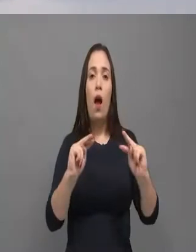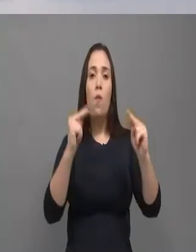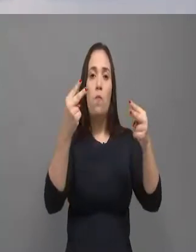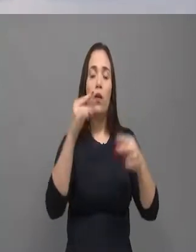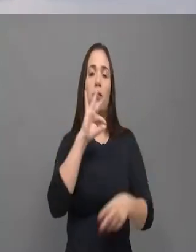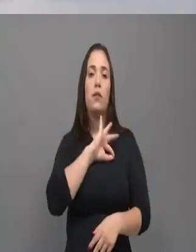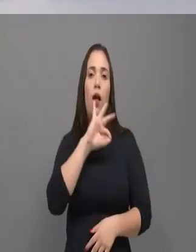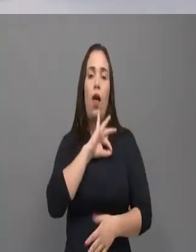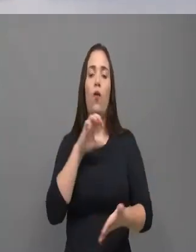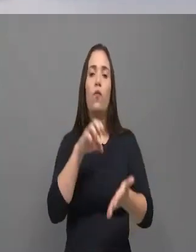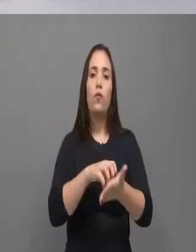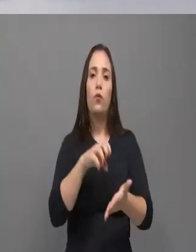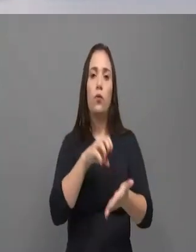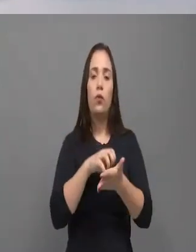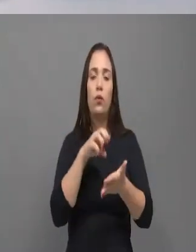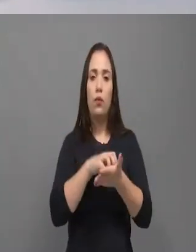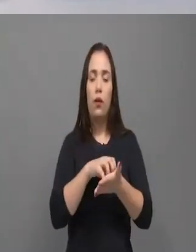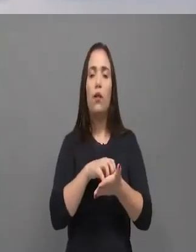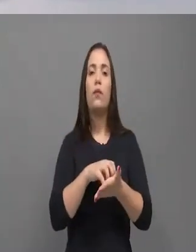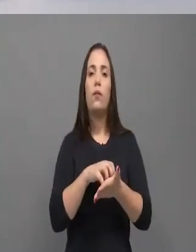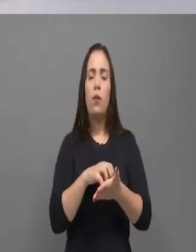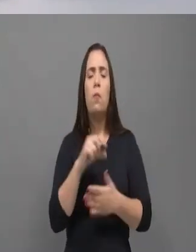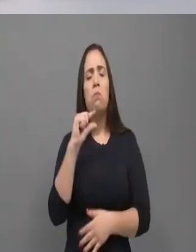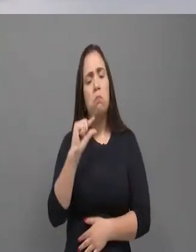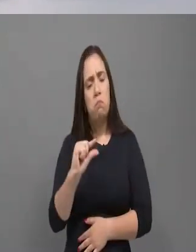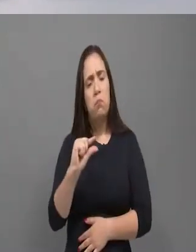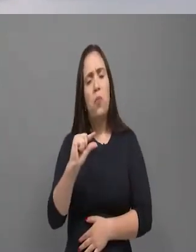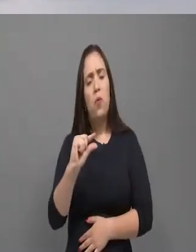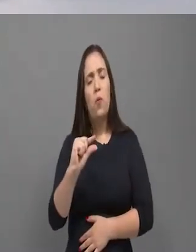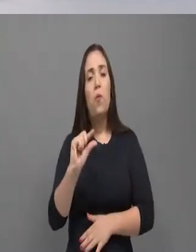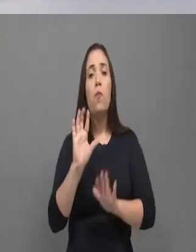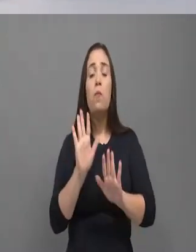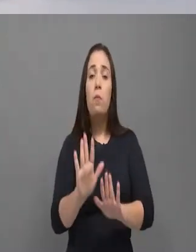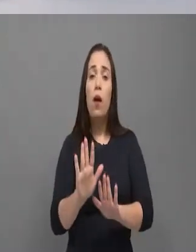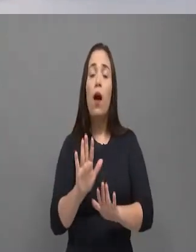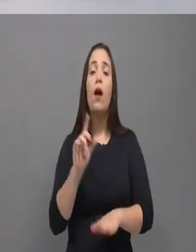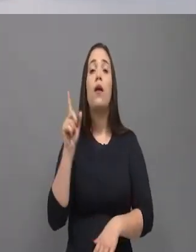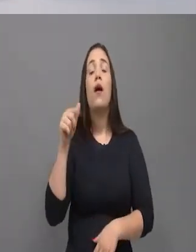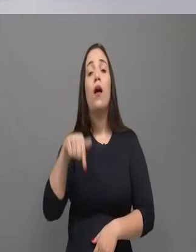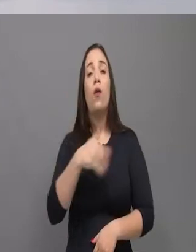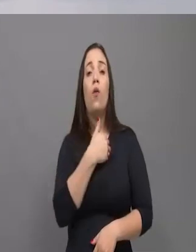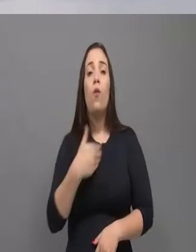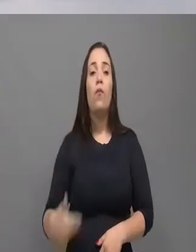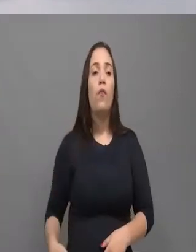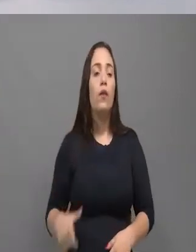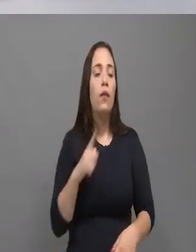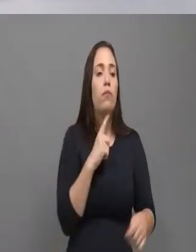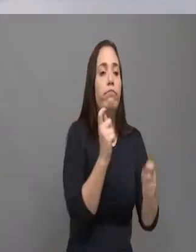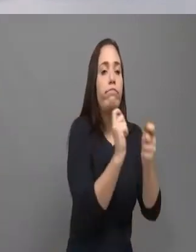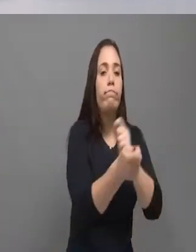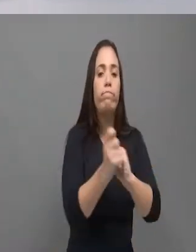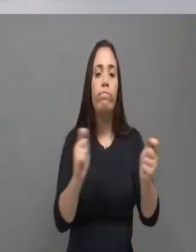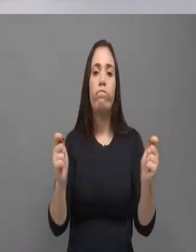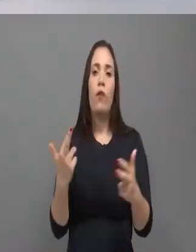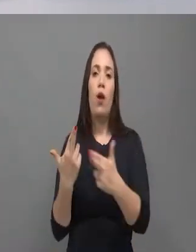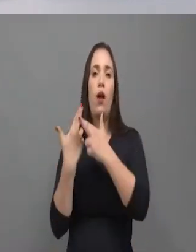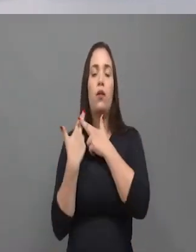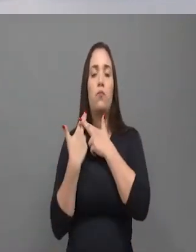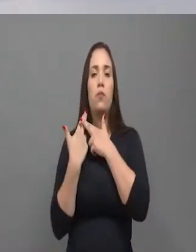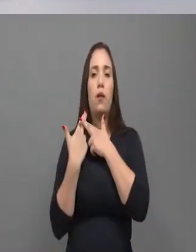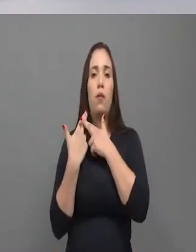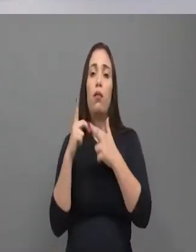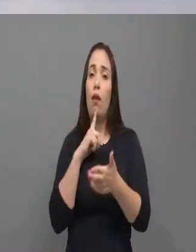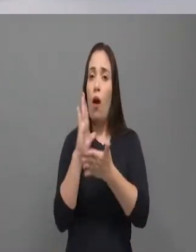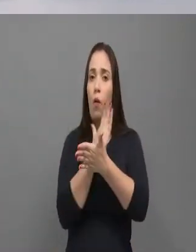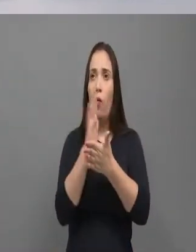aumento de 20%, 30% e não ter condição de pagar. Então, não adiantou ter dado aumento. Você vai fazer o que teve no passado, na época das